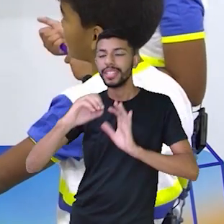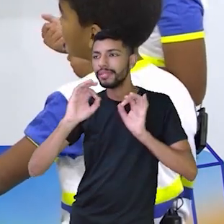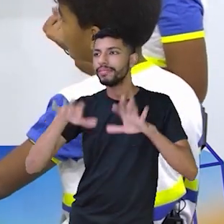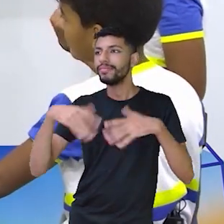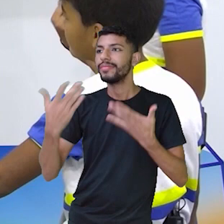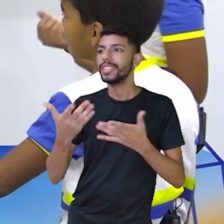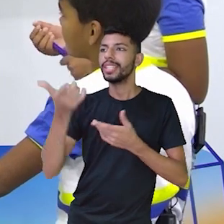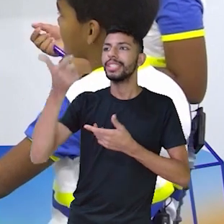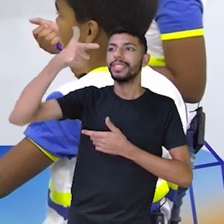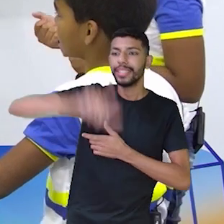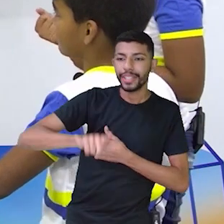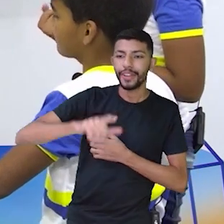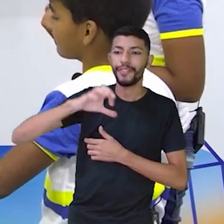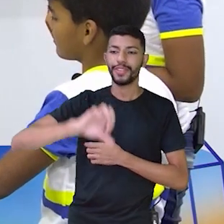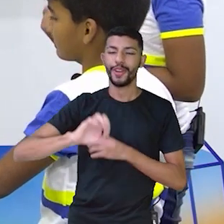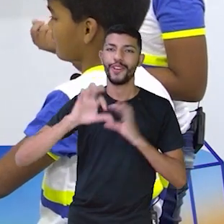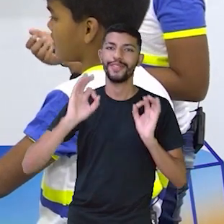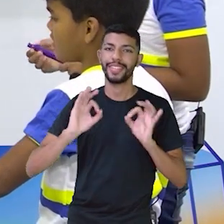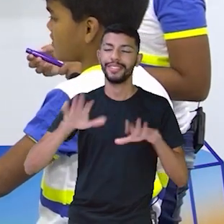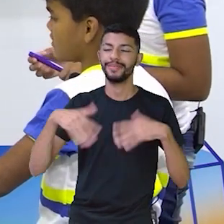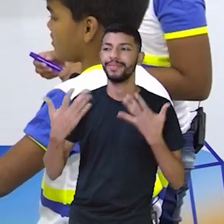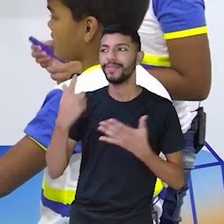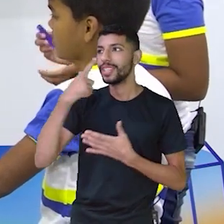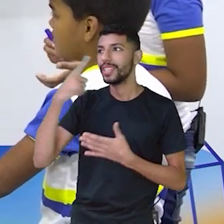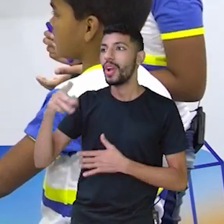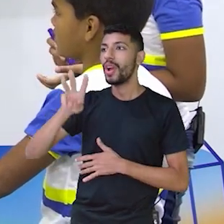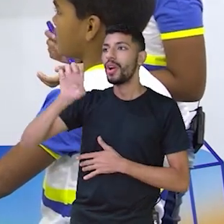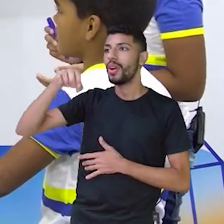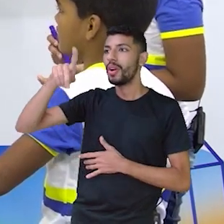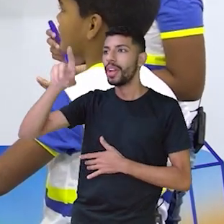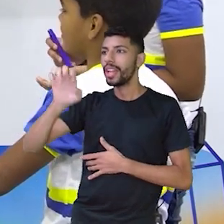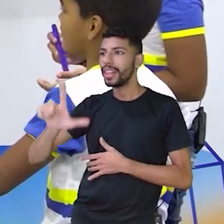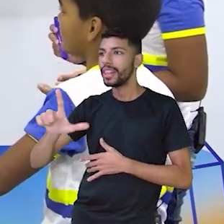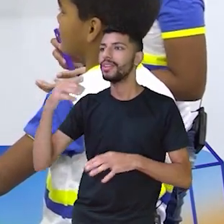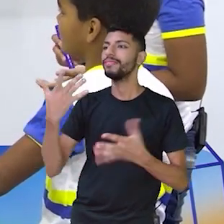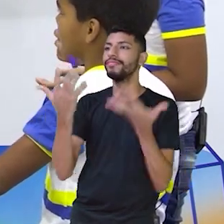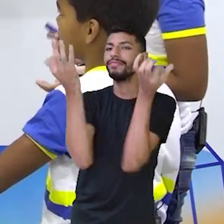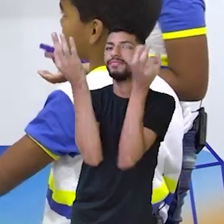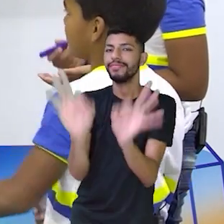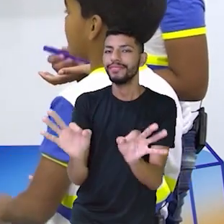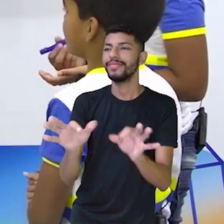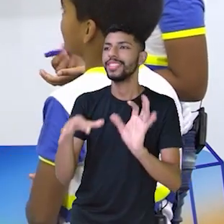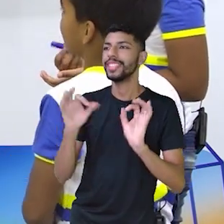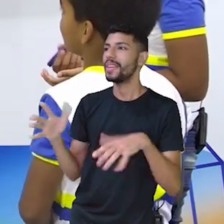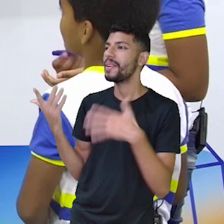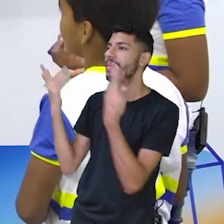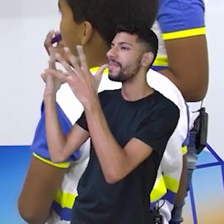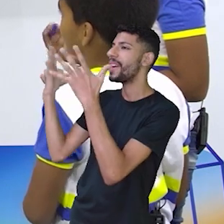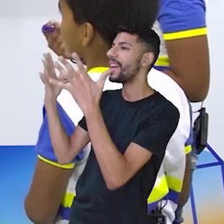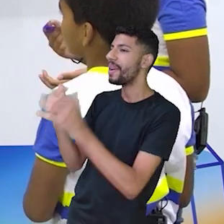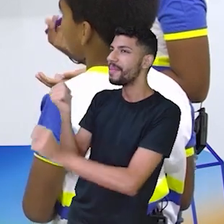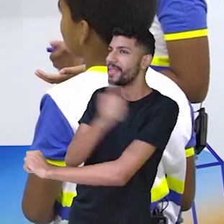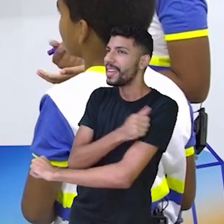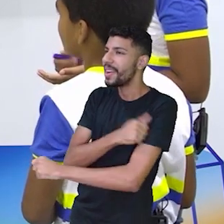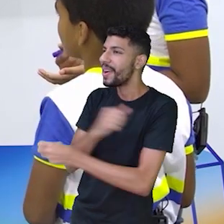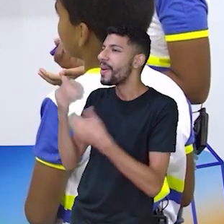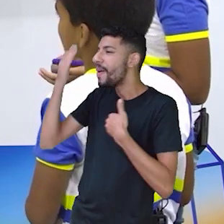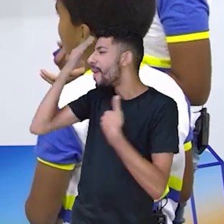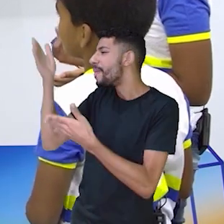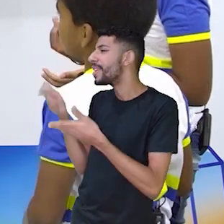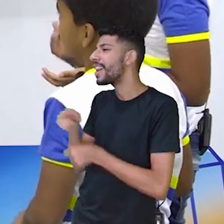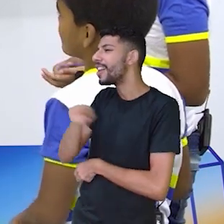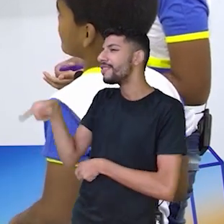nada para tirar, repetiu o 9. E o Wendel acertou corretamente. Parabéns, meninas, e obrigada pela